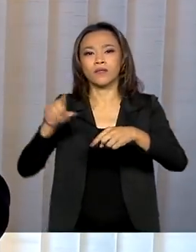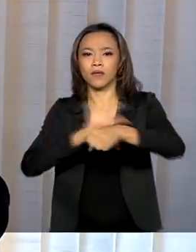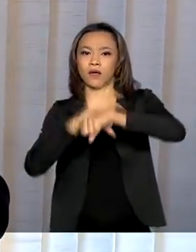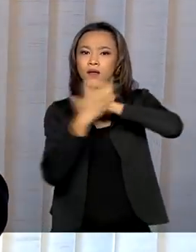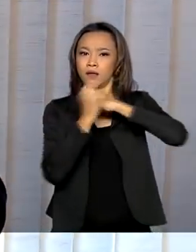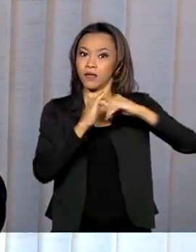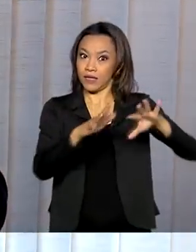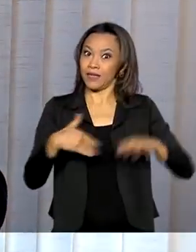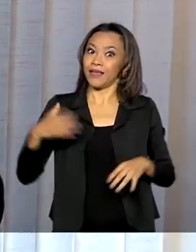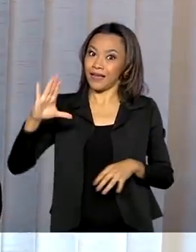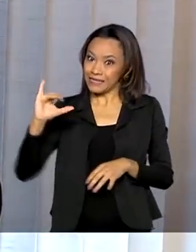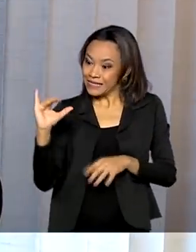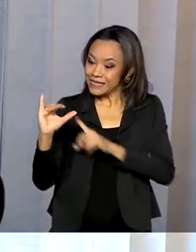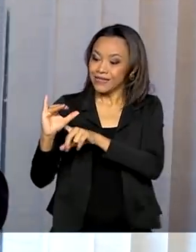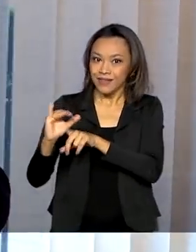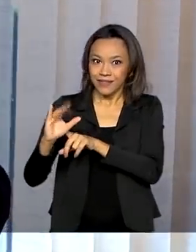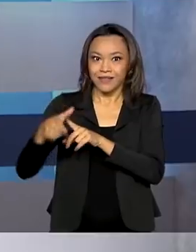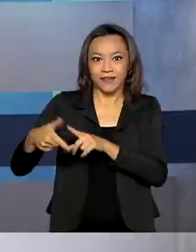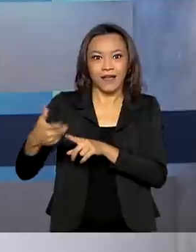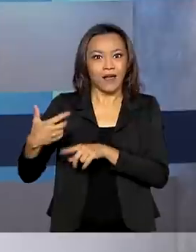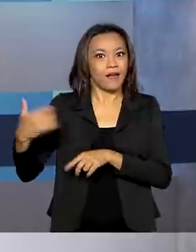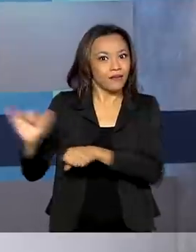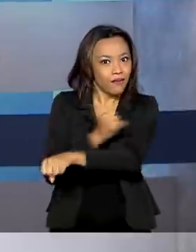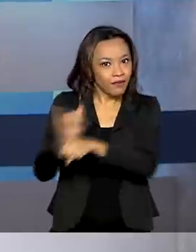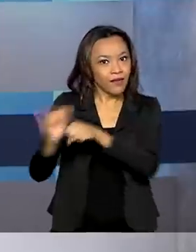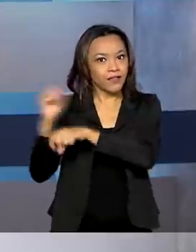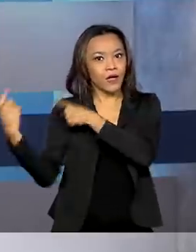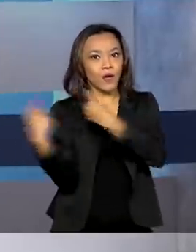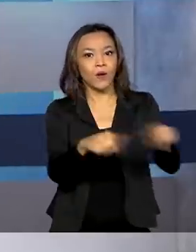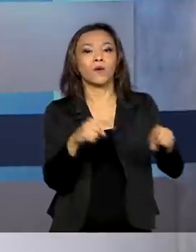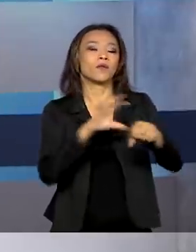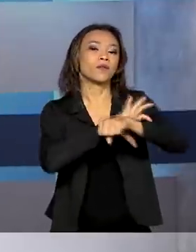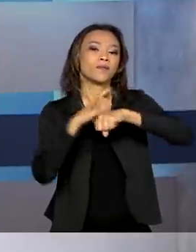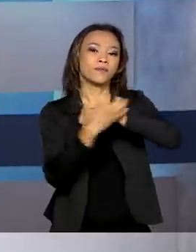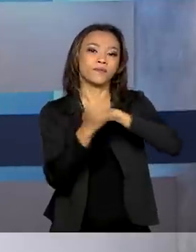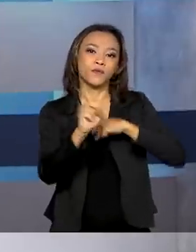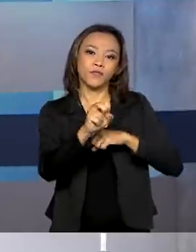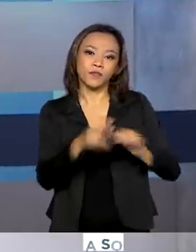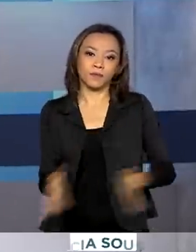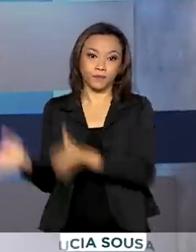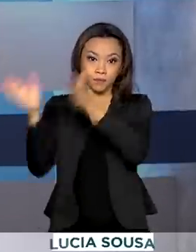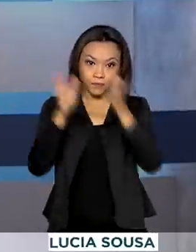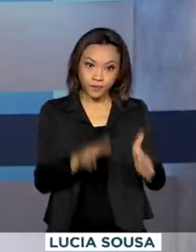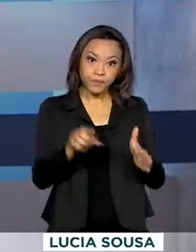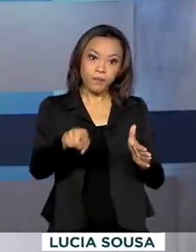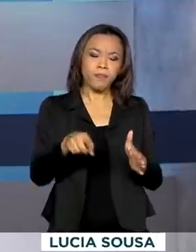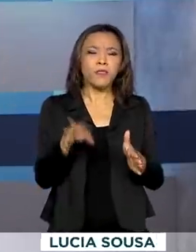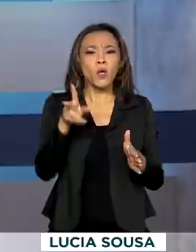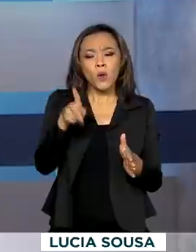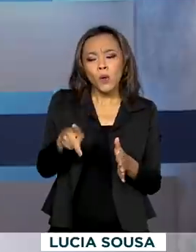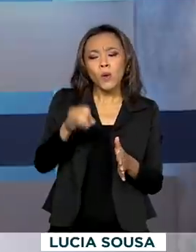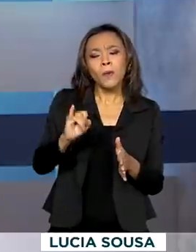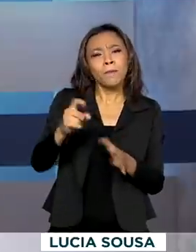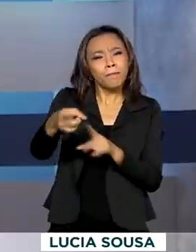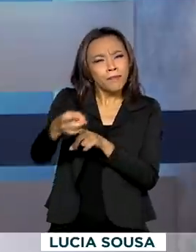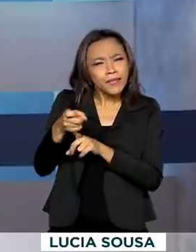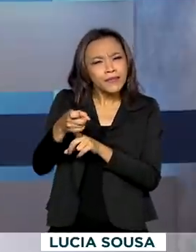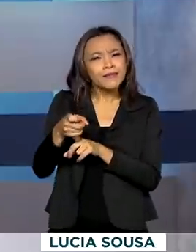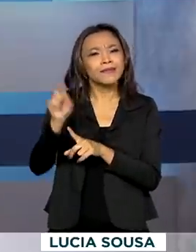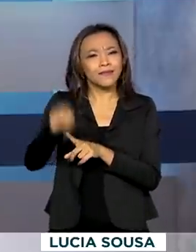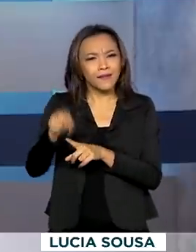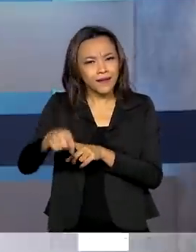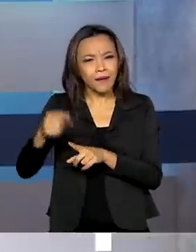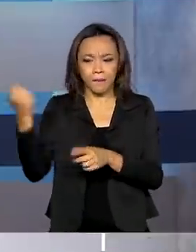capaz de vencer o vírus. No primeiro dia de pleno funcionamento, o PIX, novo meio de pagamentos